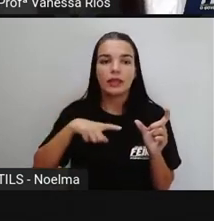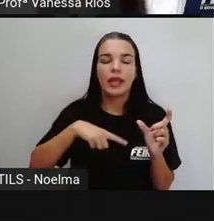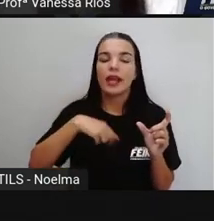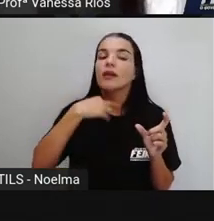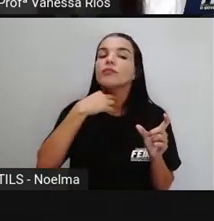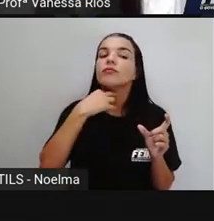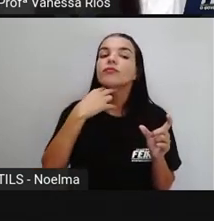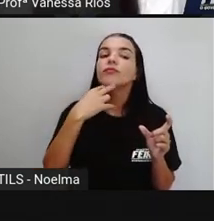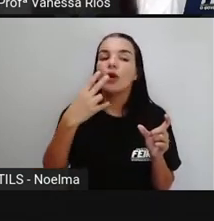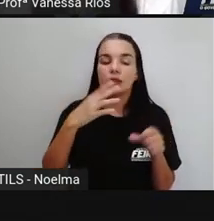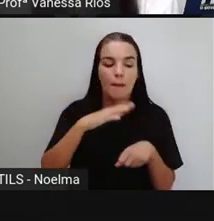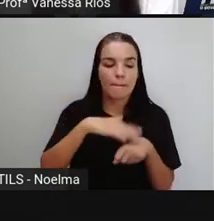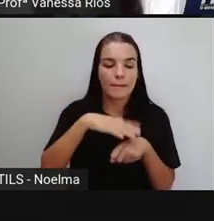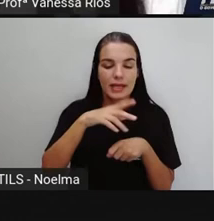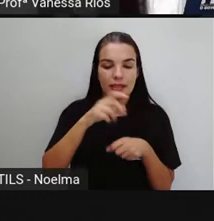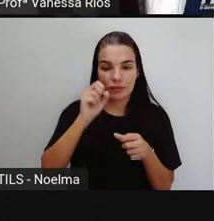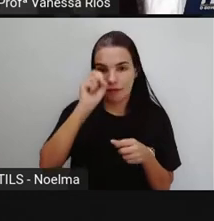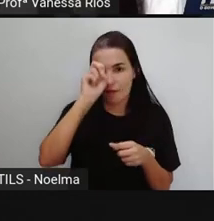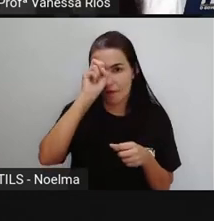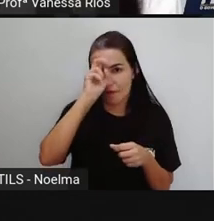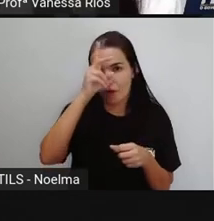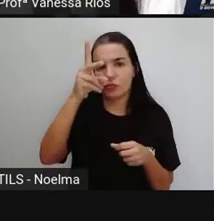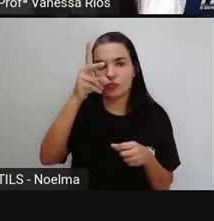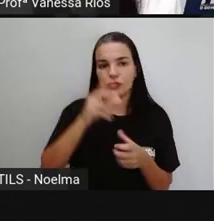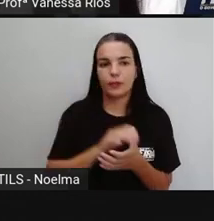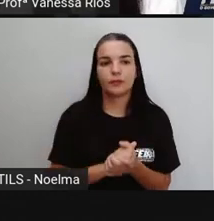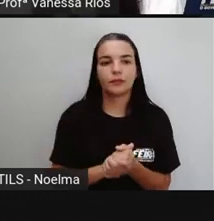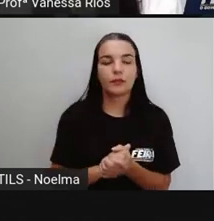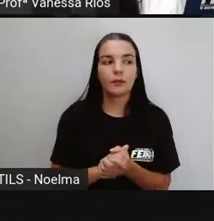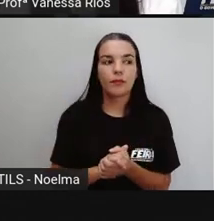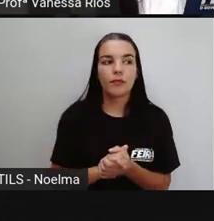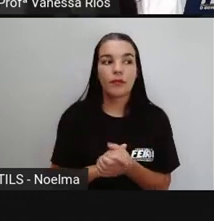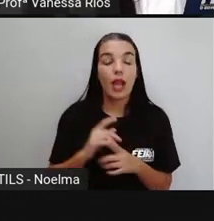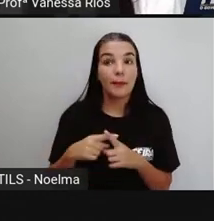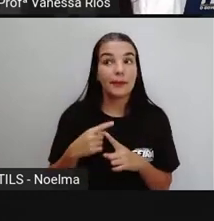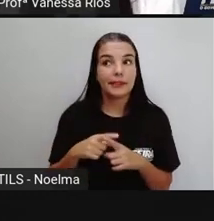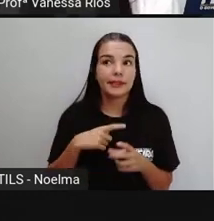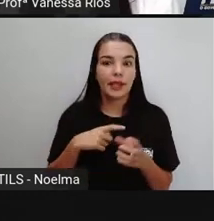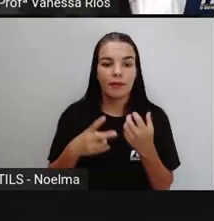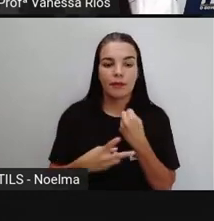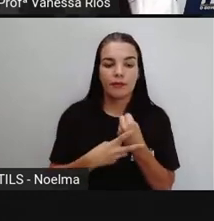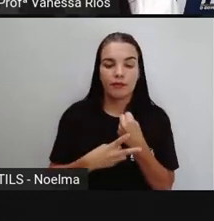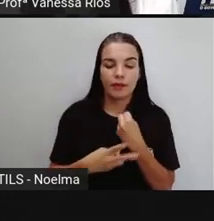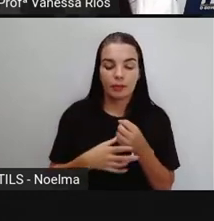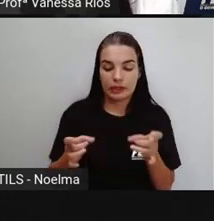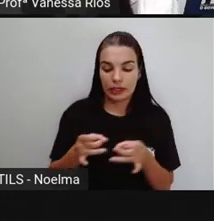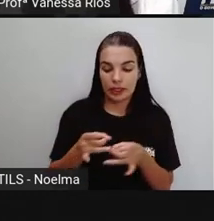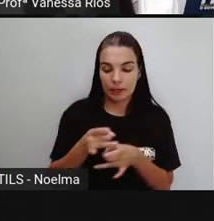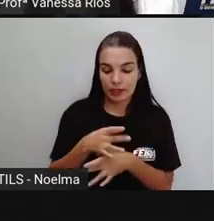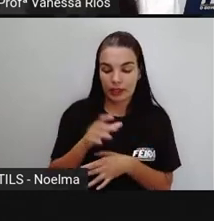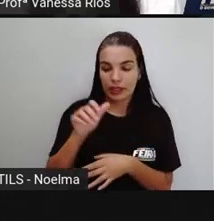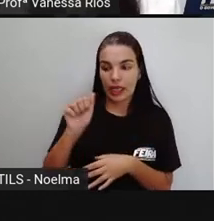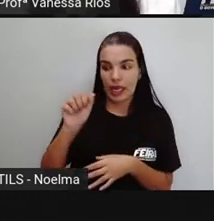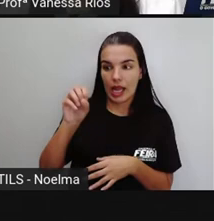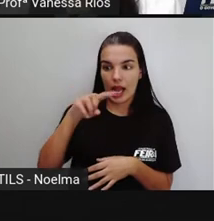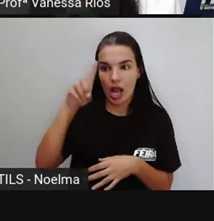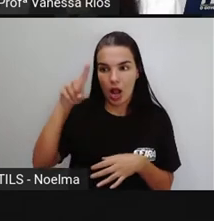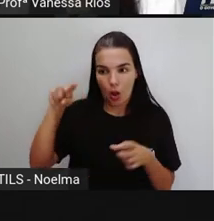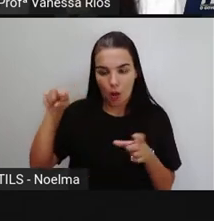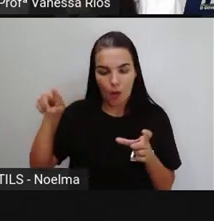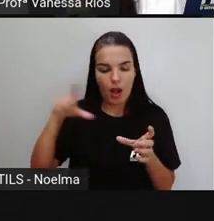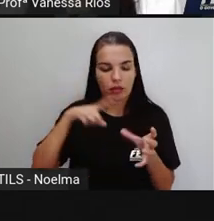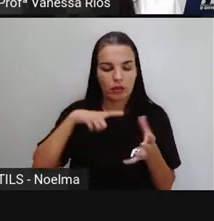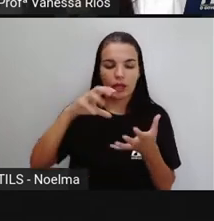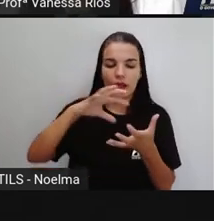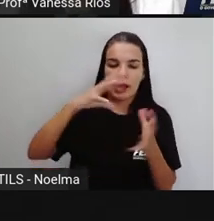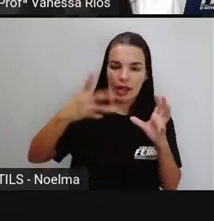a sílaba tônica. Porque, no caso aqui dos verbos terminados em ão, eles são